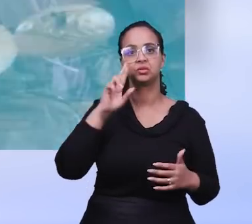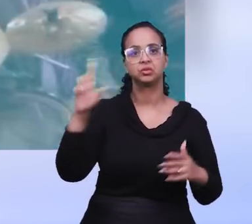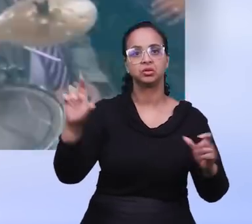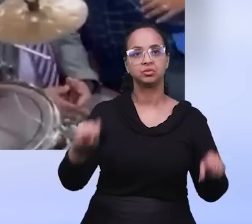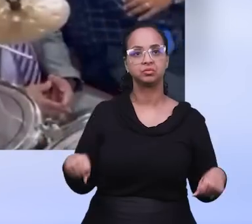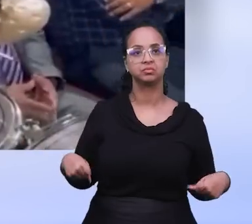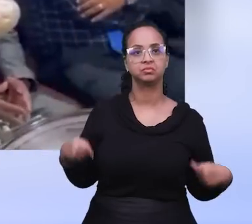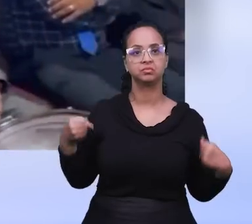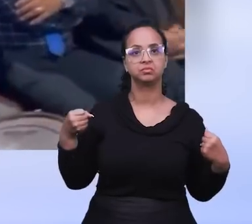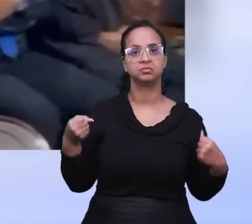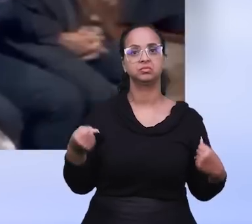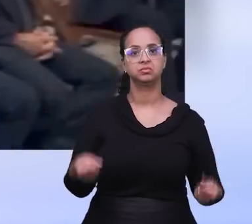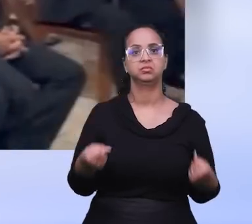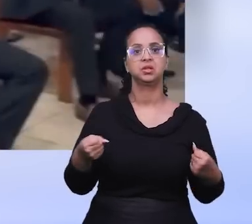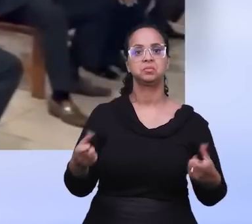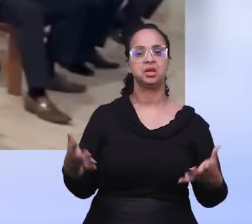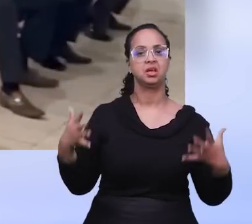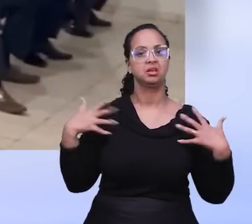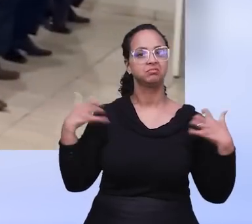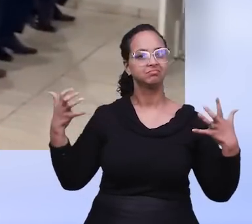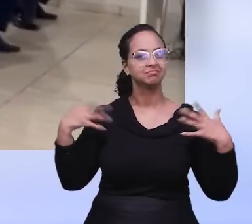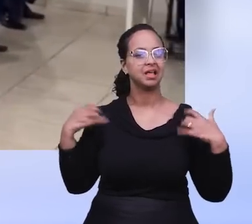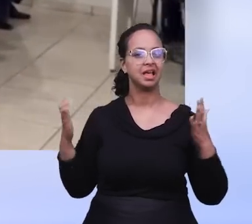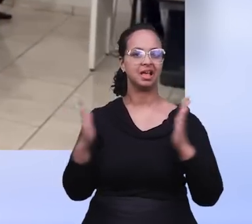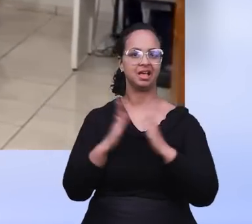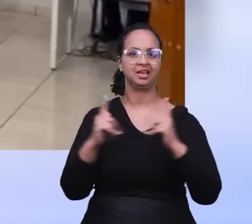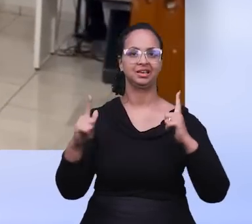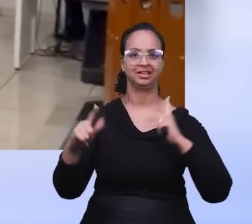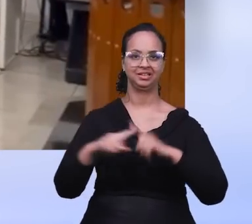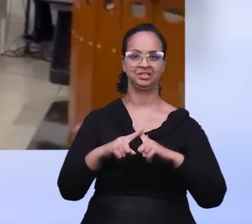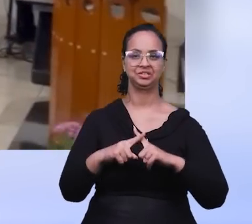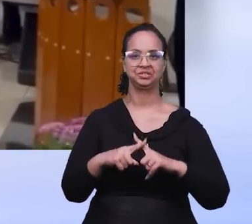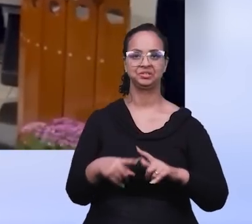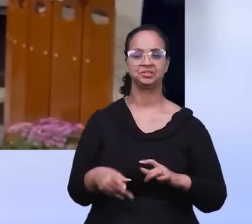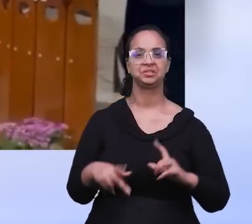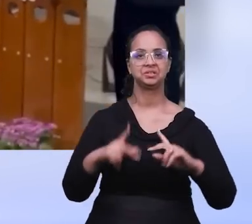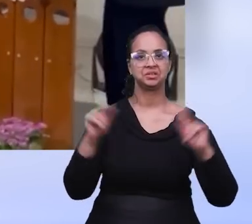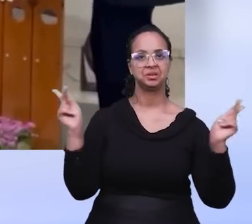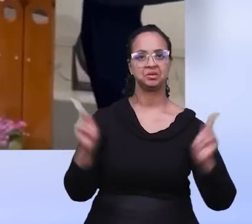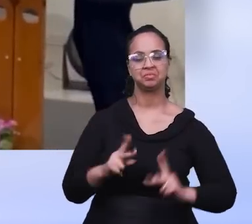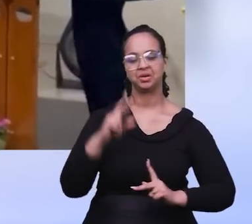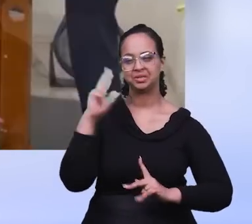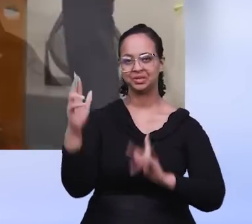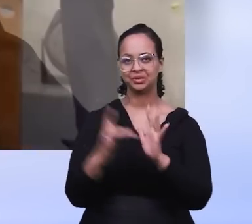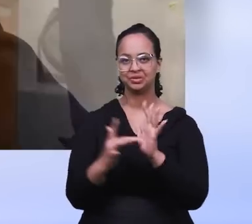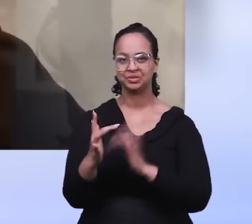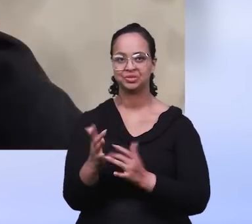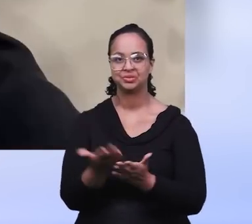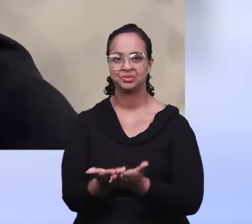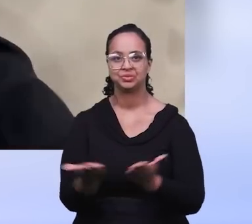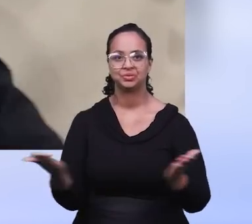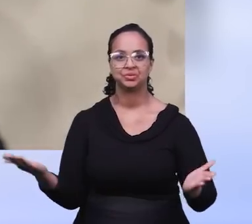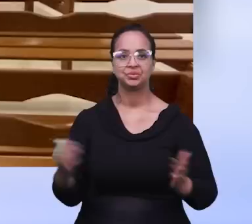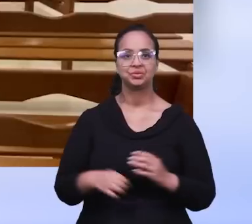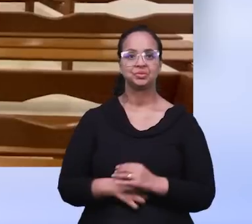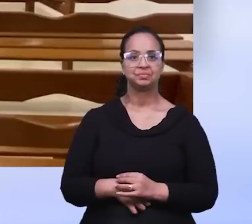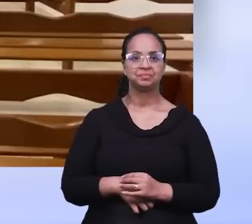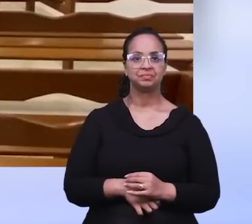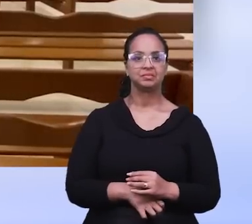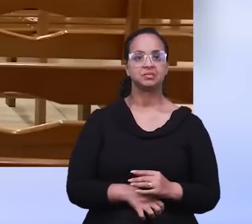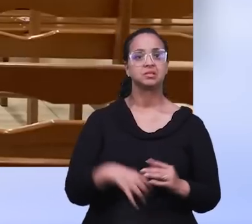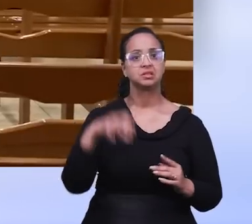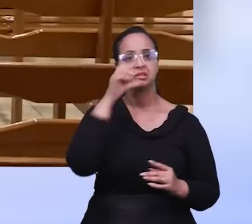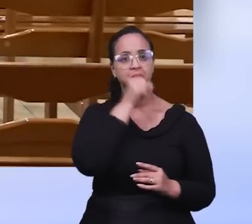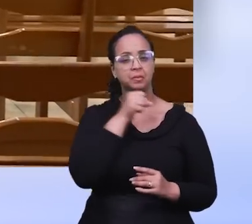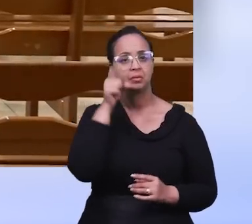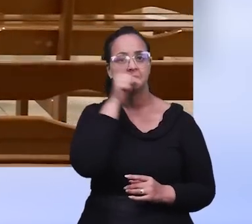renovou o povo dEle e a igreja saiu alegre da casa do Senhor nesta noite. A paz do Senhor Jesus. No